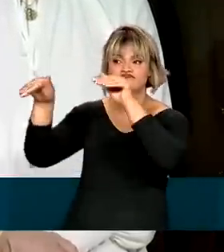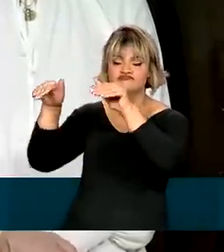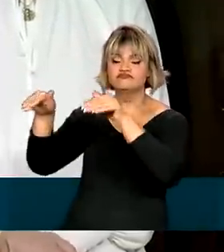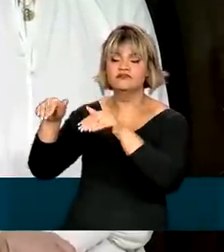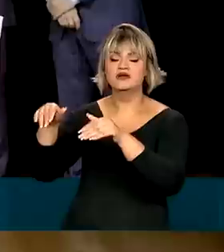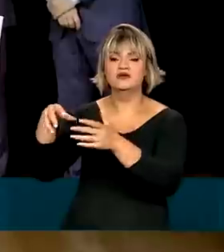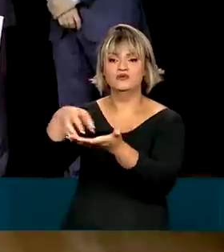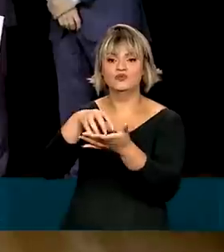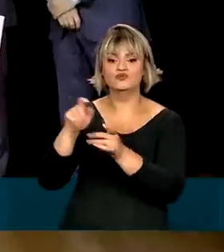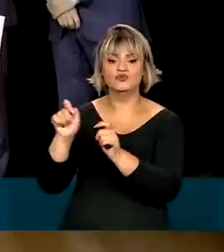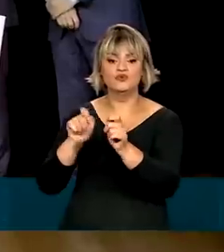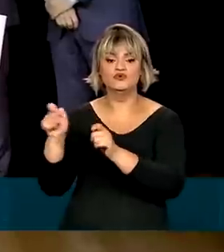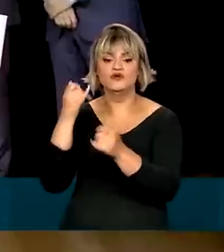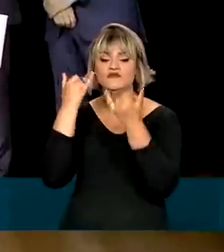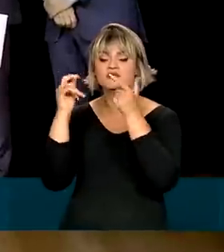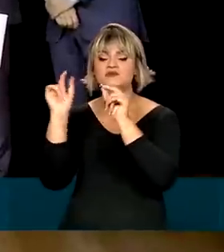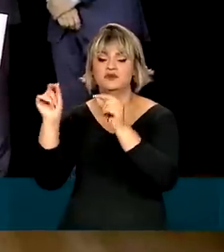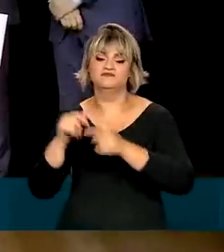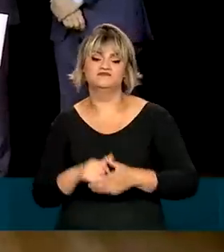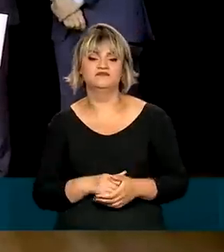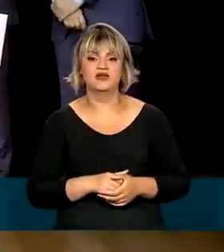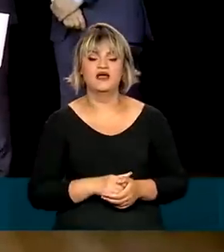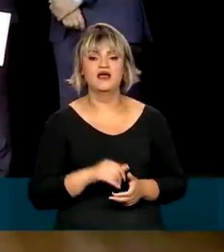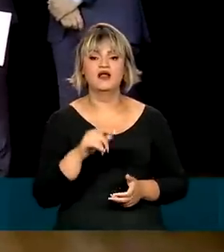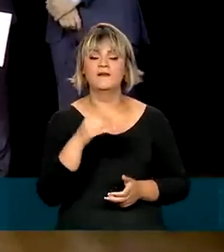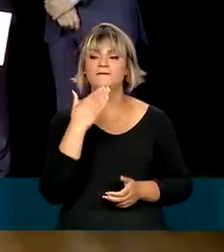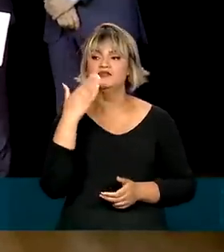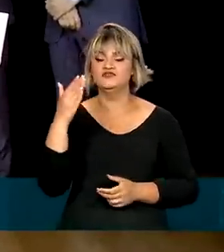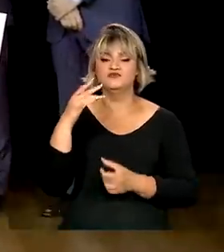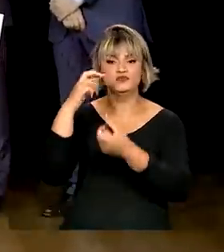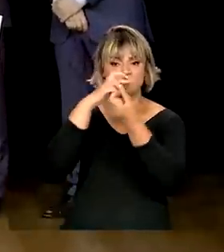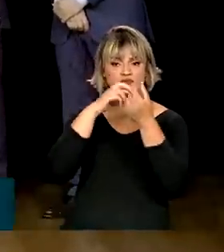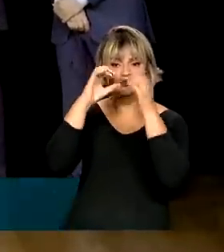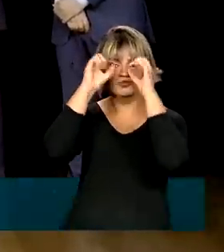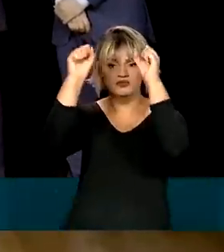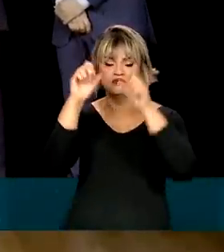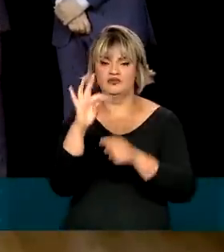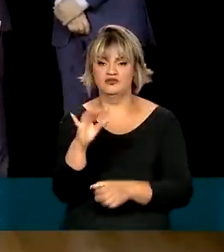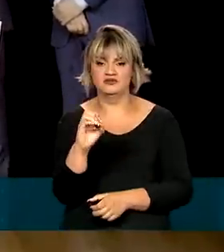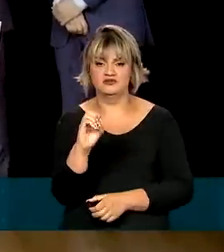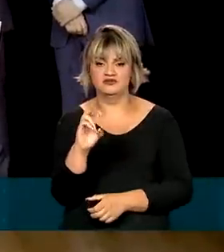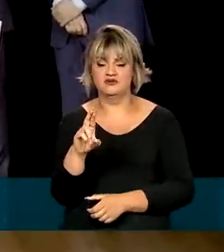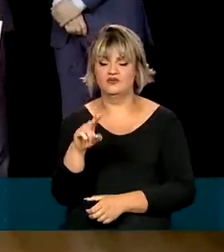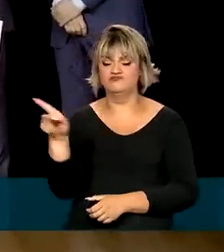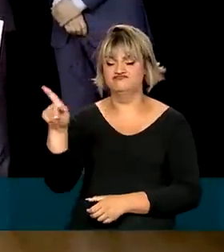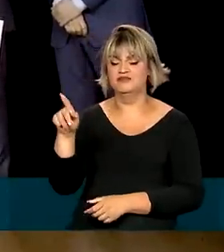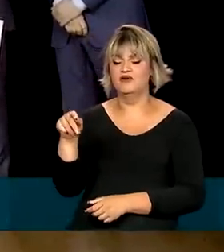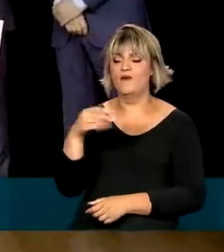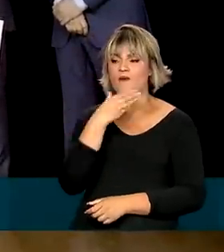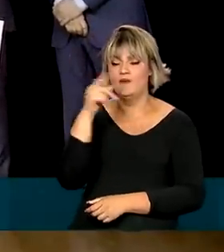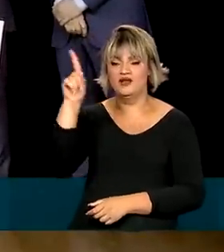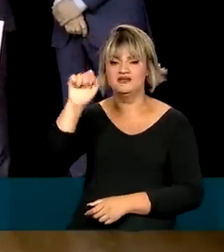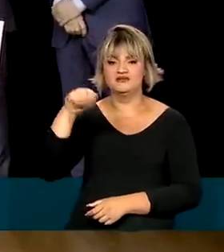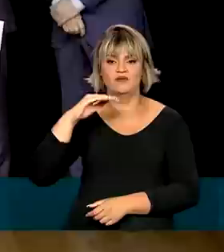controle. Nós solicitamos ao TCU, ao seu presidente, Bruno Dantas,